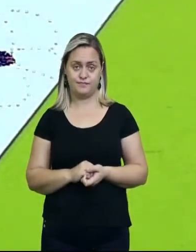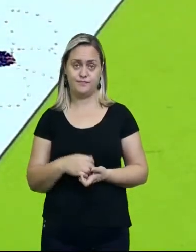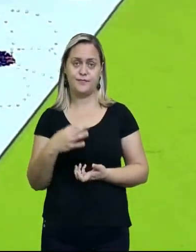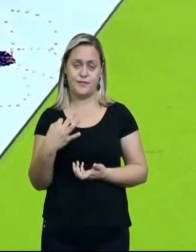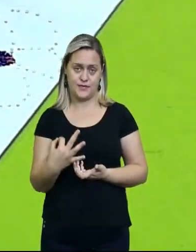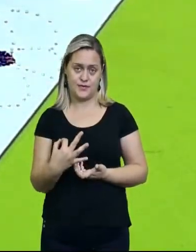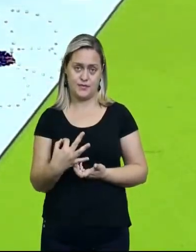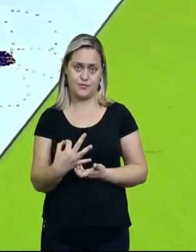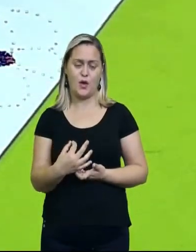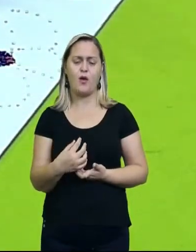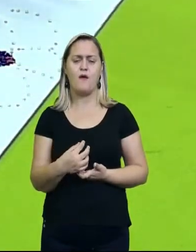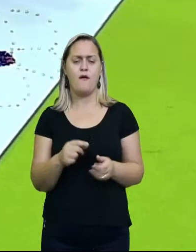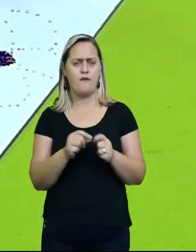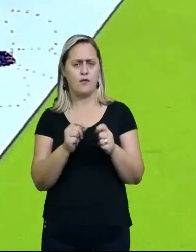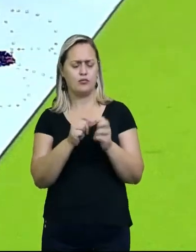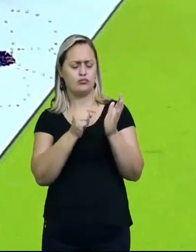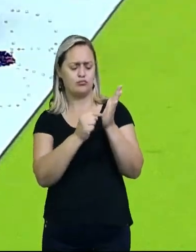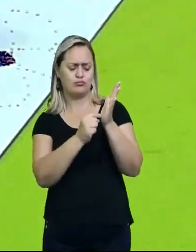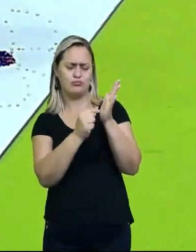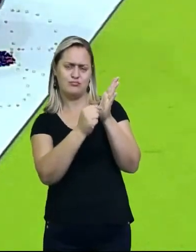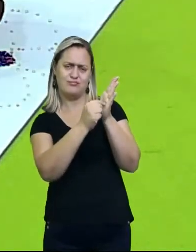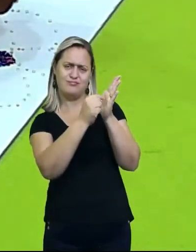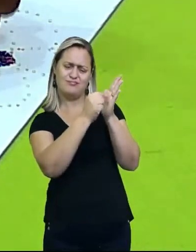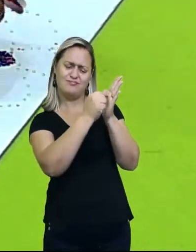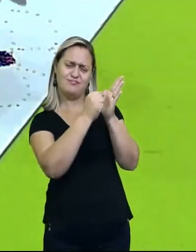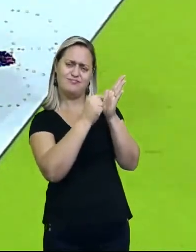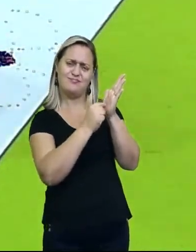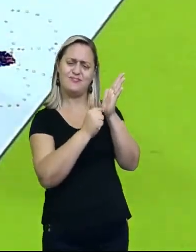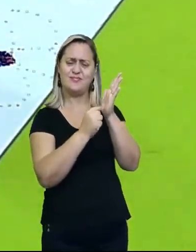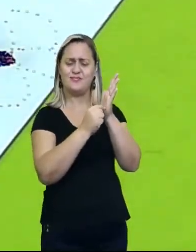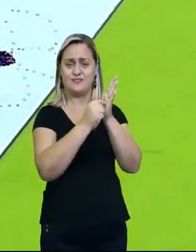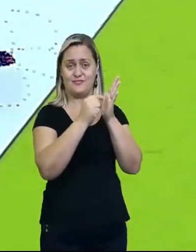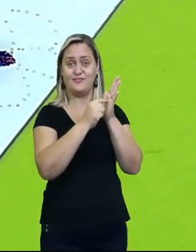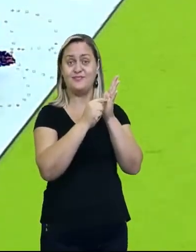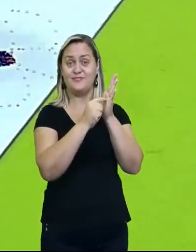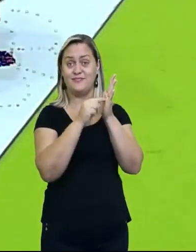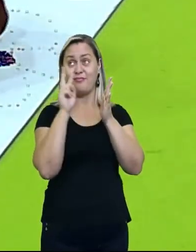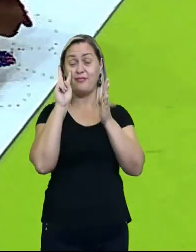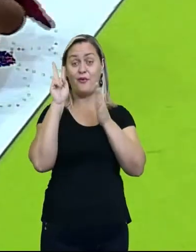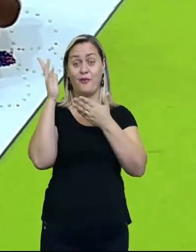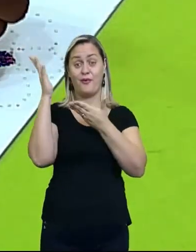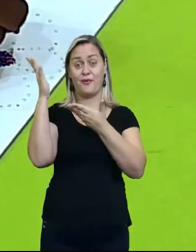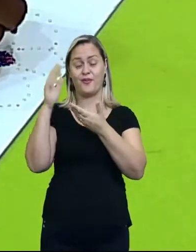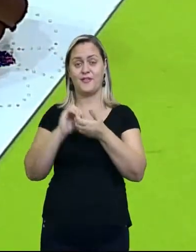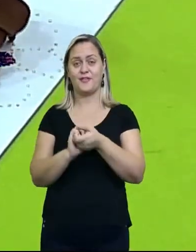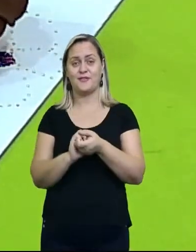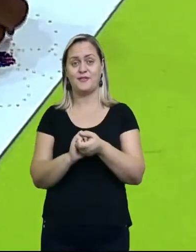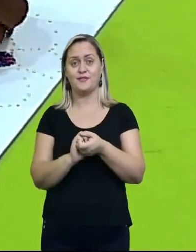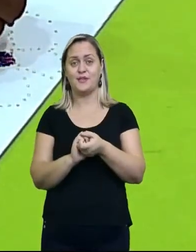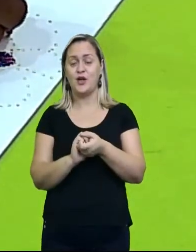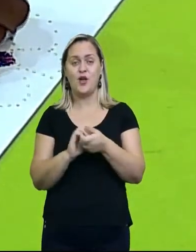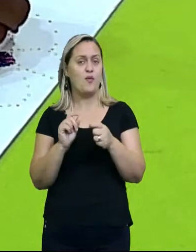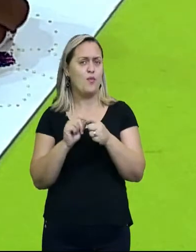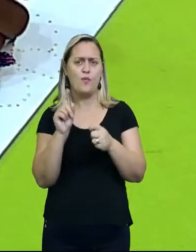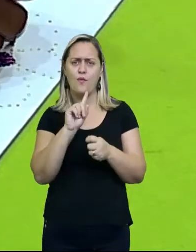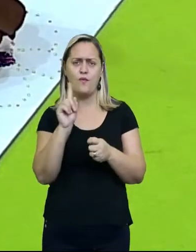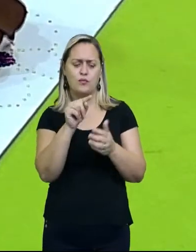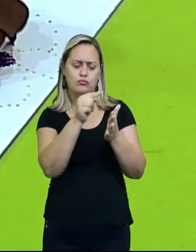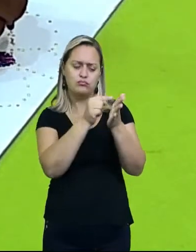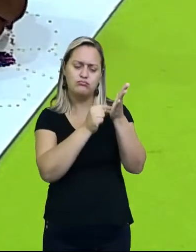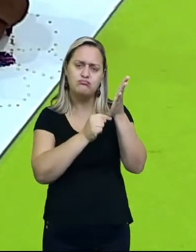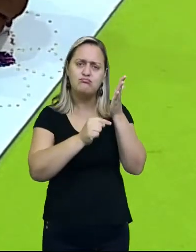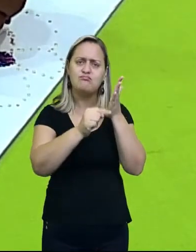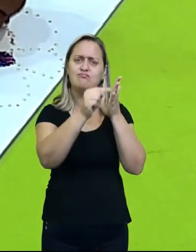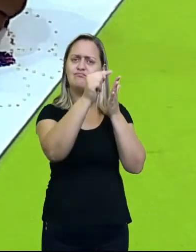Por exemplo, agora fizemos aqui, juntando os pontinhos, ao invés da linha, os pontos, agora que